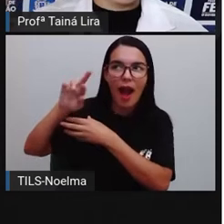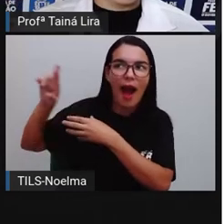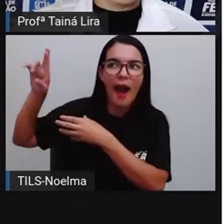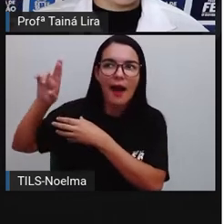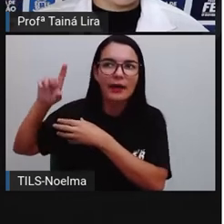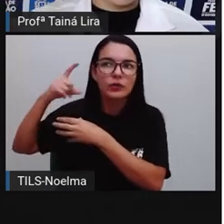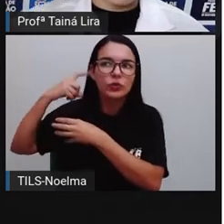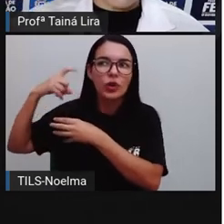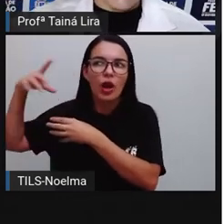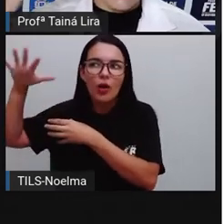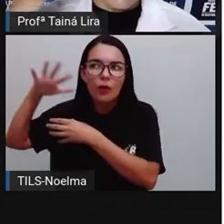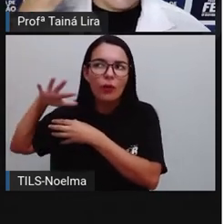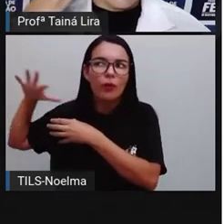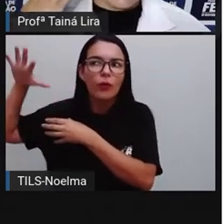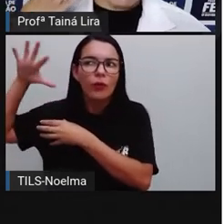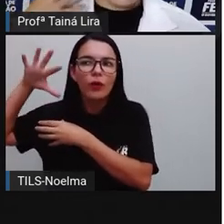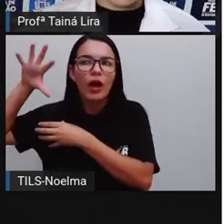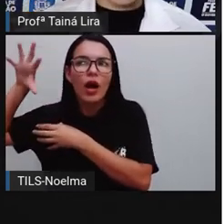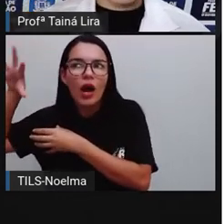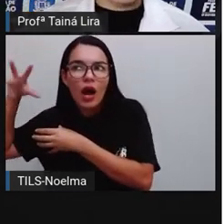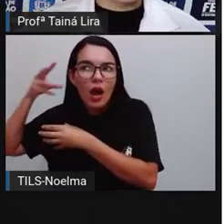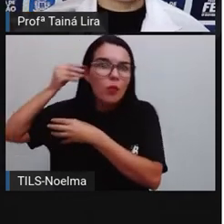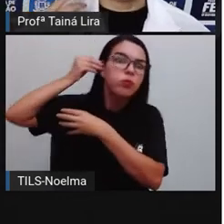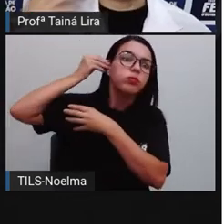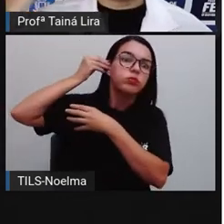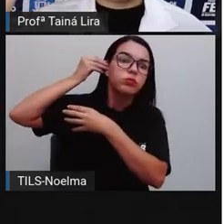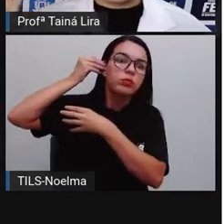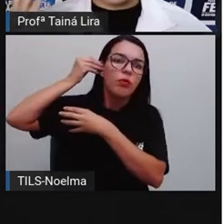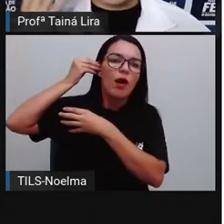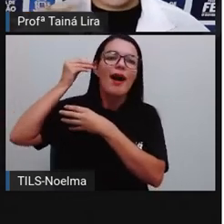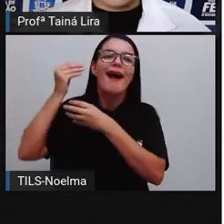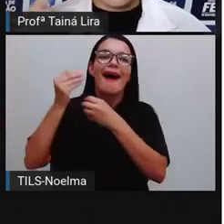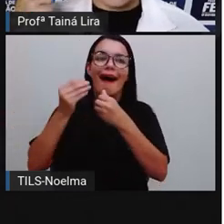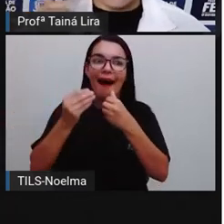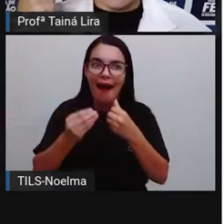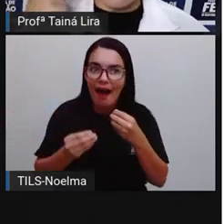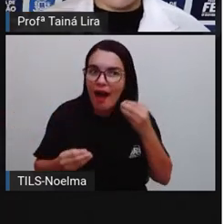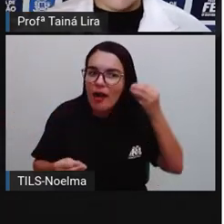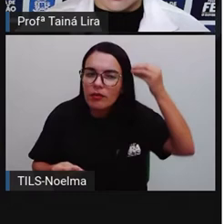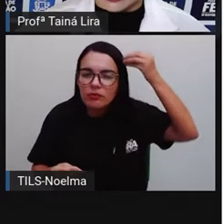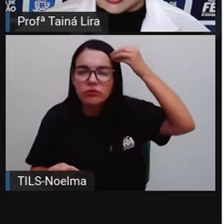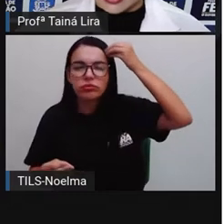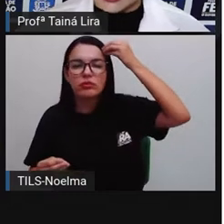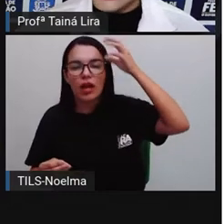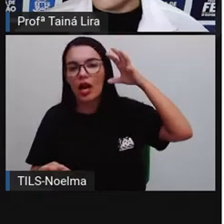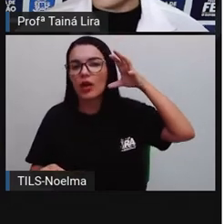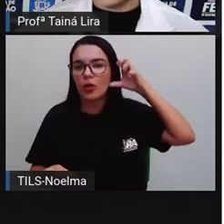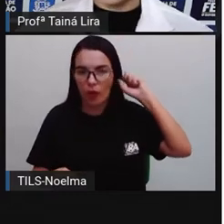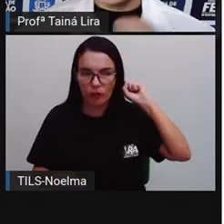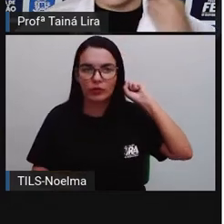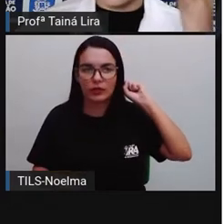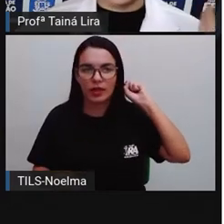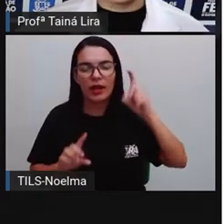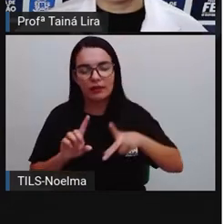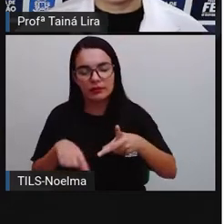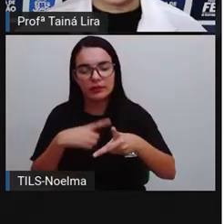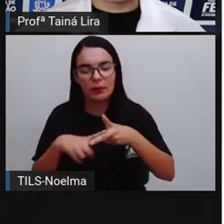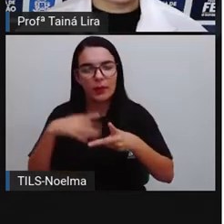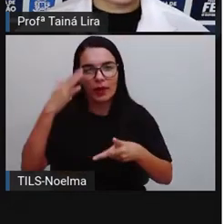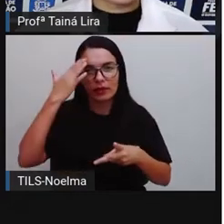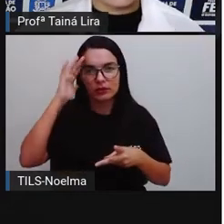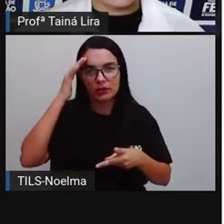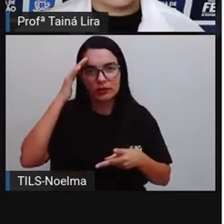ar e a nossa orelha vai captar esse som para a gente poder ouvir, tá? E entender aí